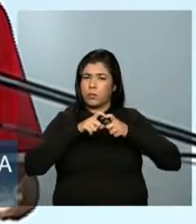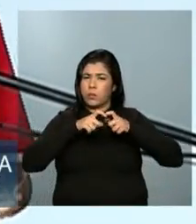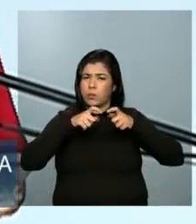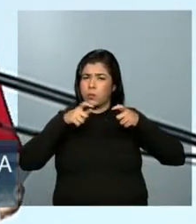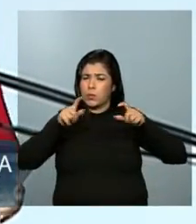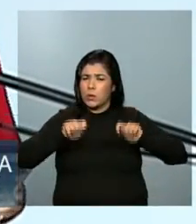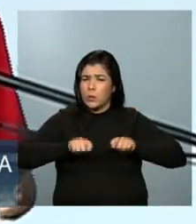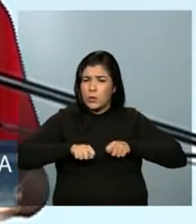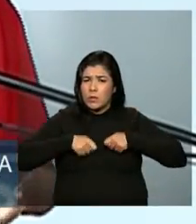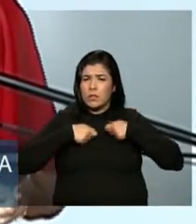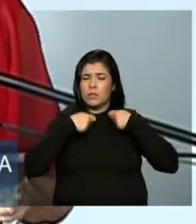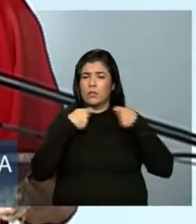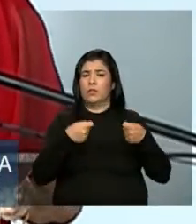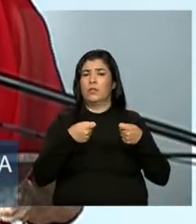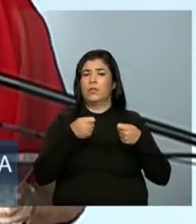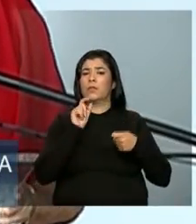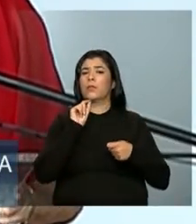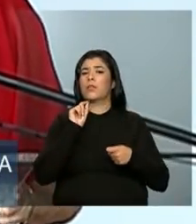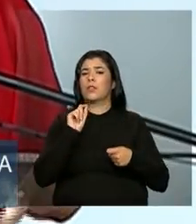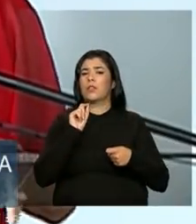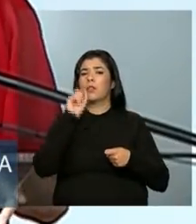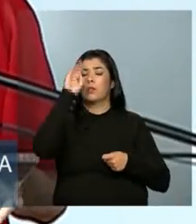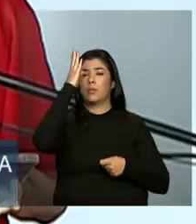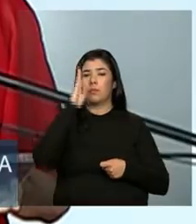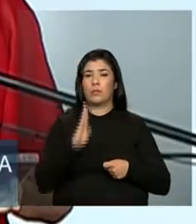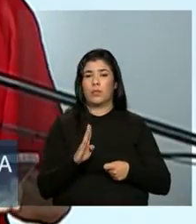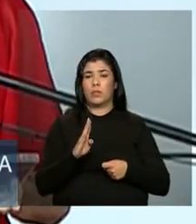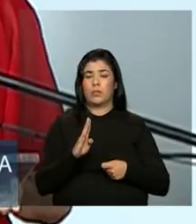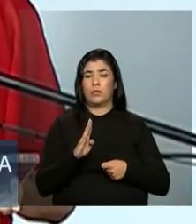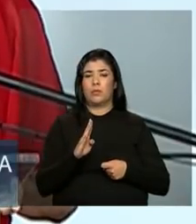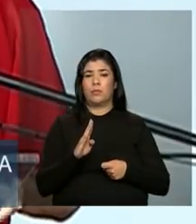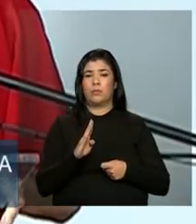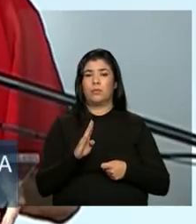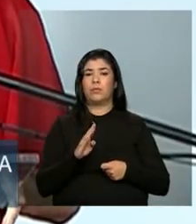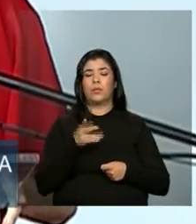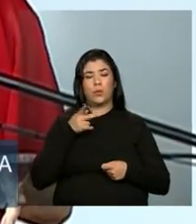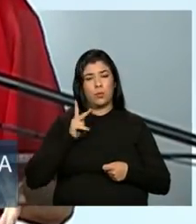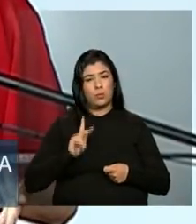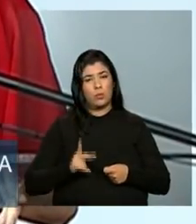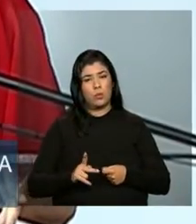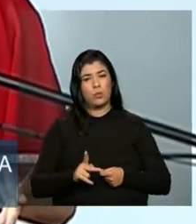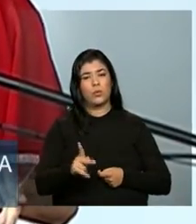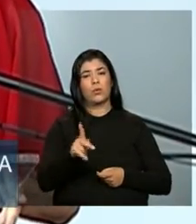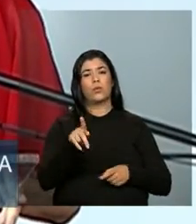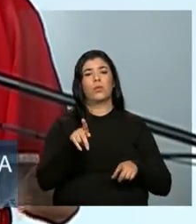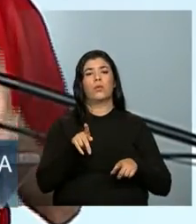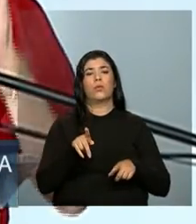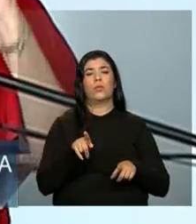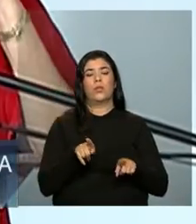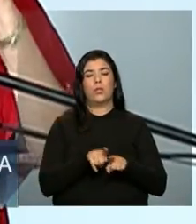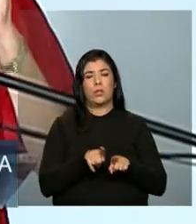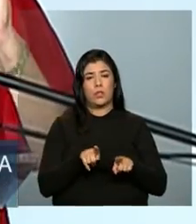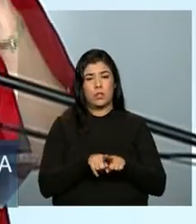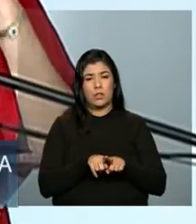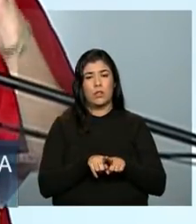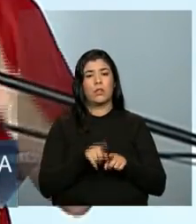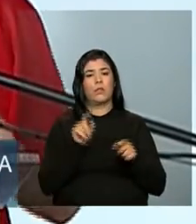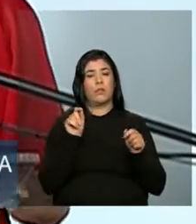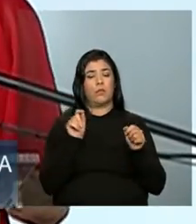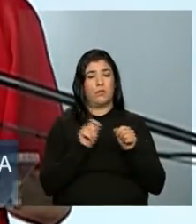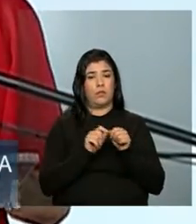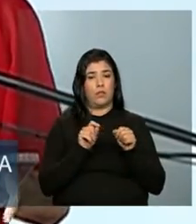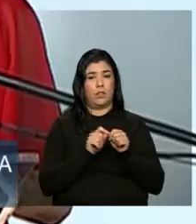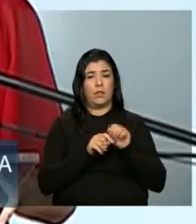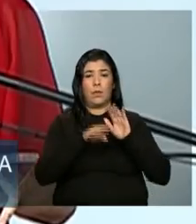esforço para que o Brasil não só continue fazendo